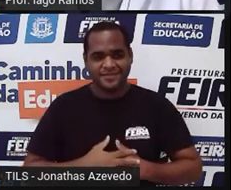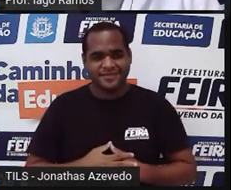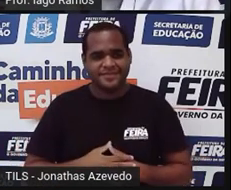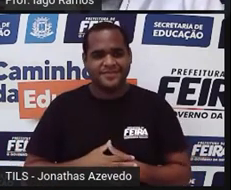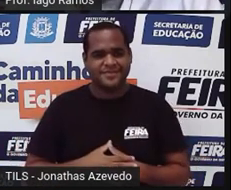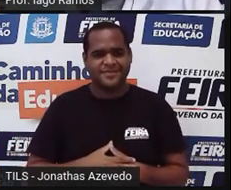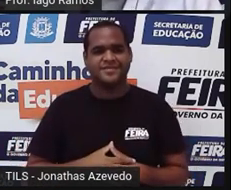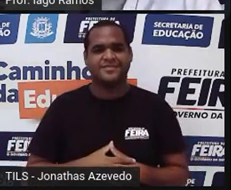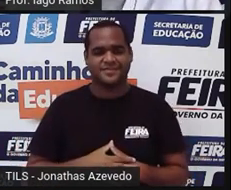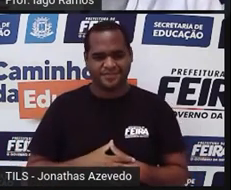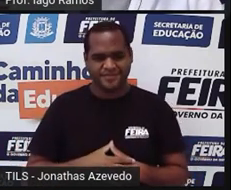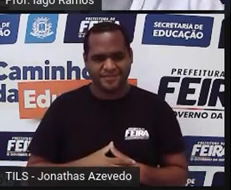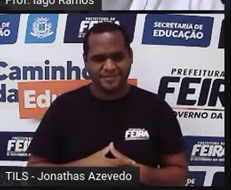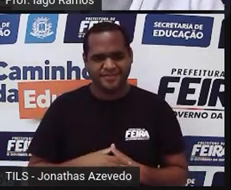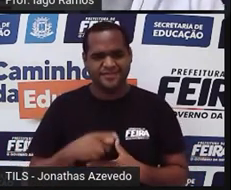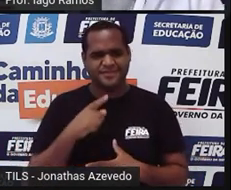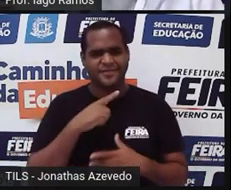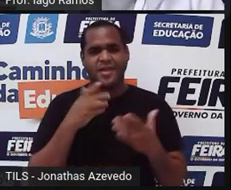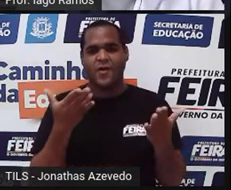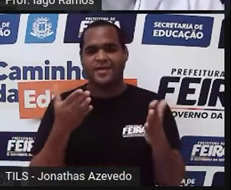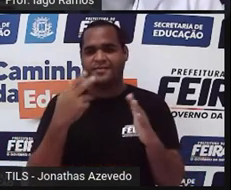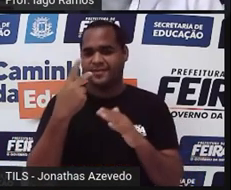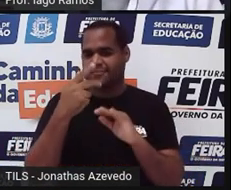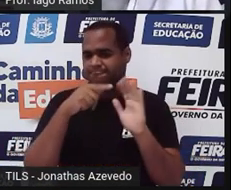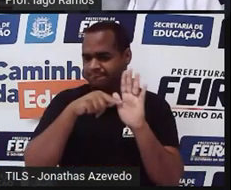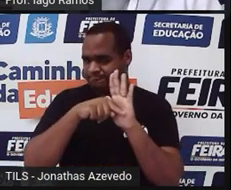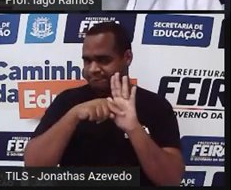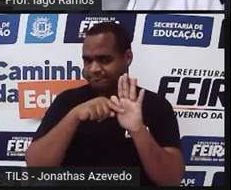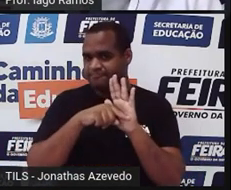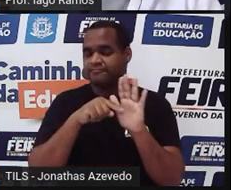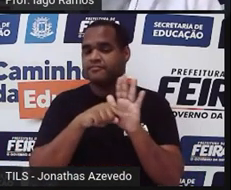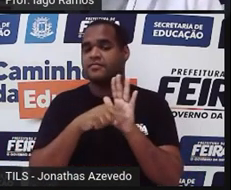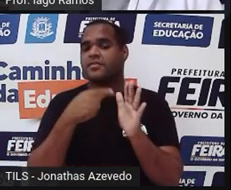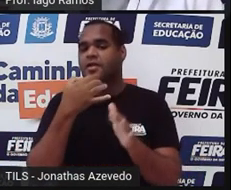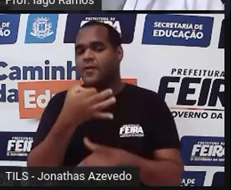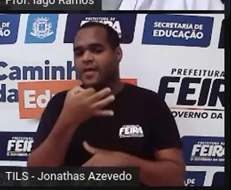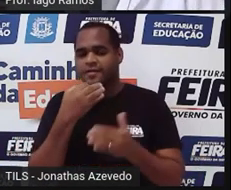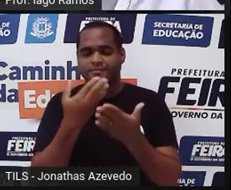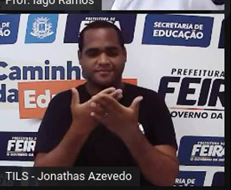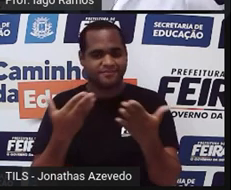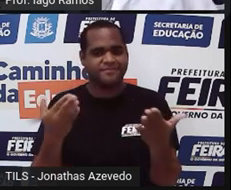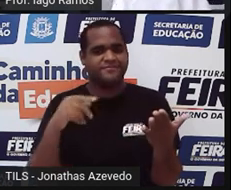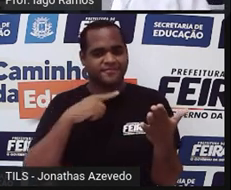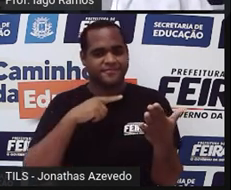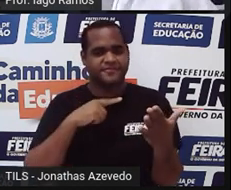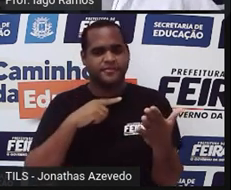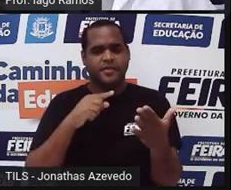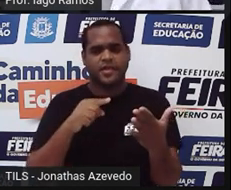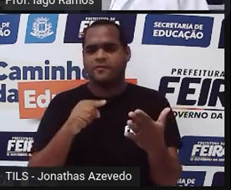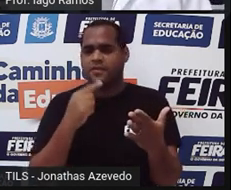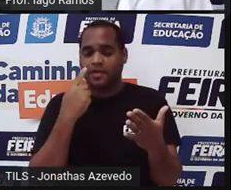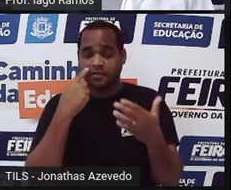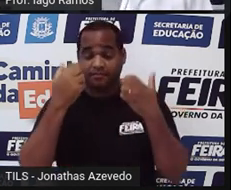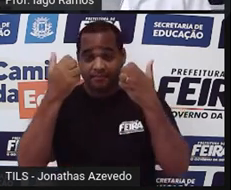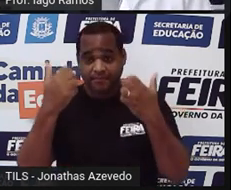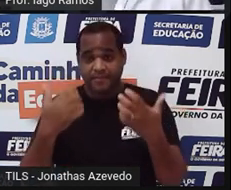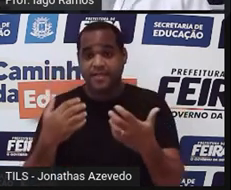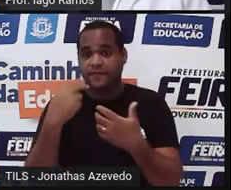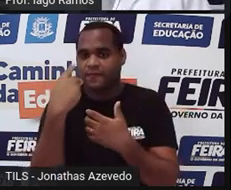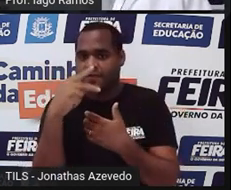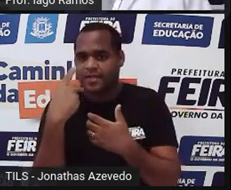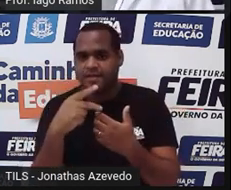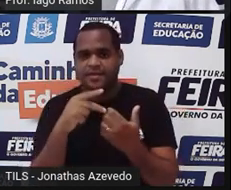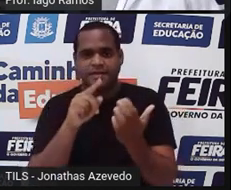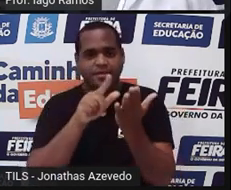Bom, aquela hora da avaliação e a sugestão para essa aula vai ser o seguinte. Escreva um pequeno comentário aí no seu caderno